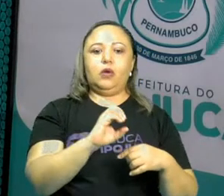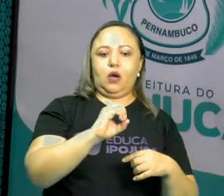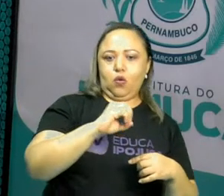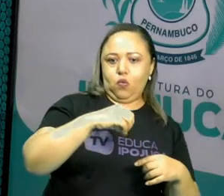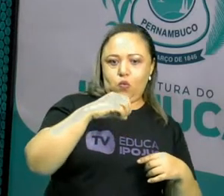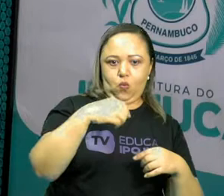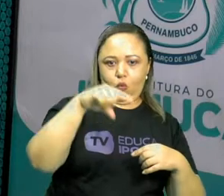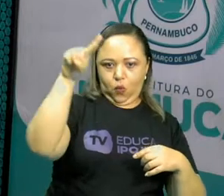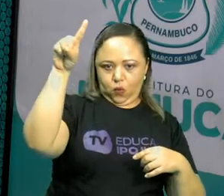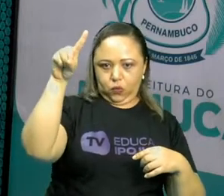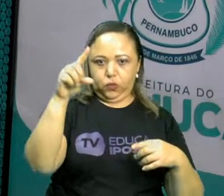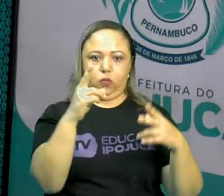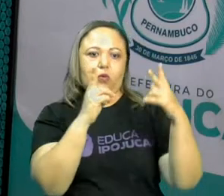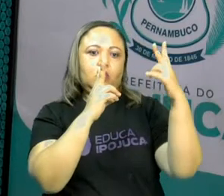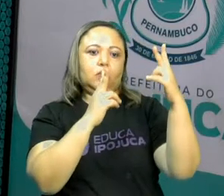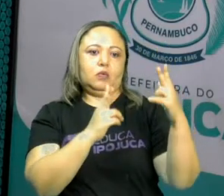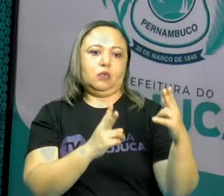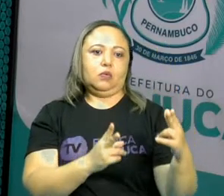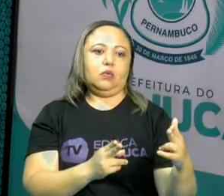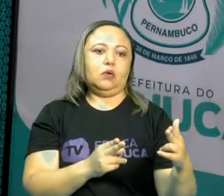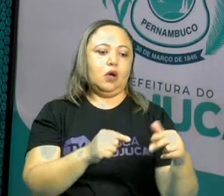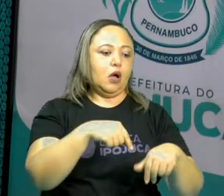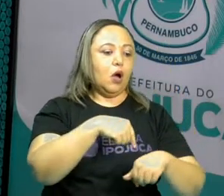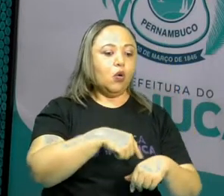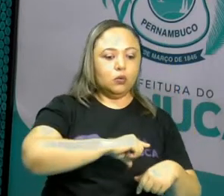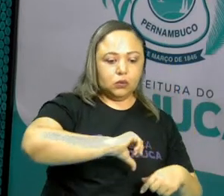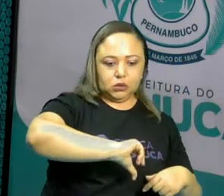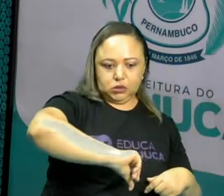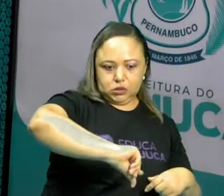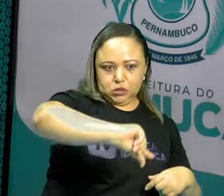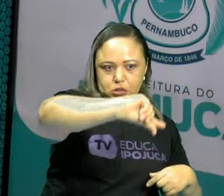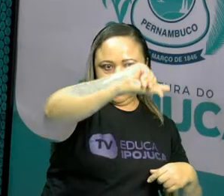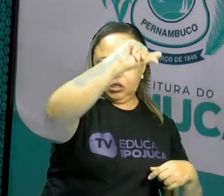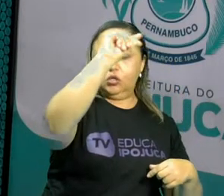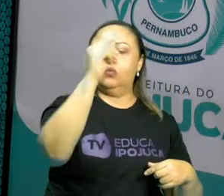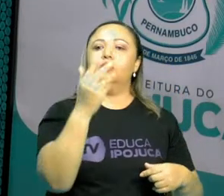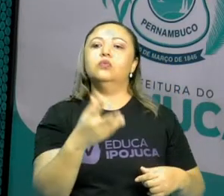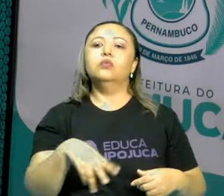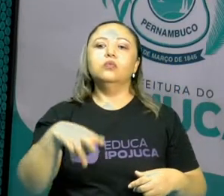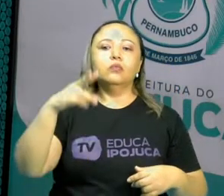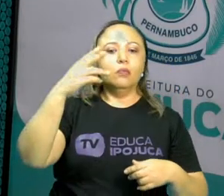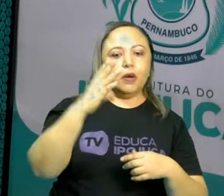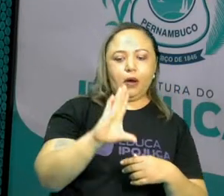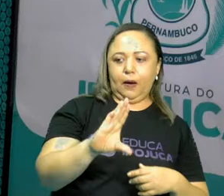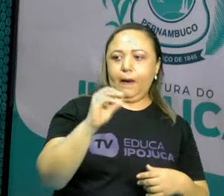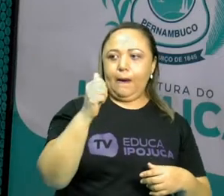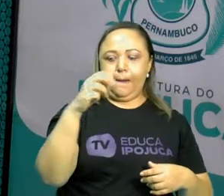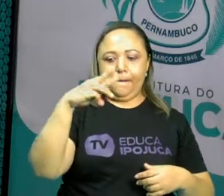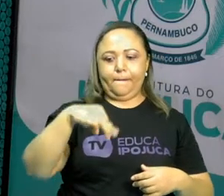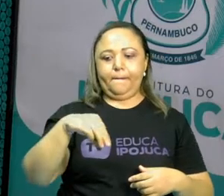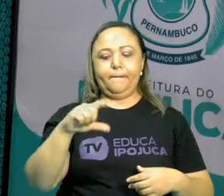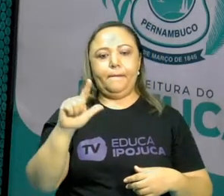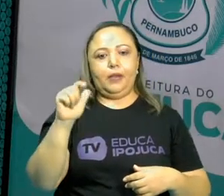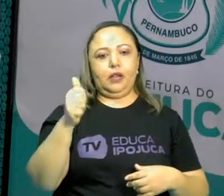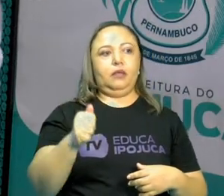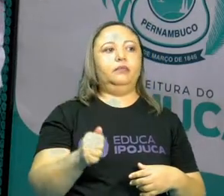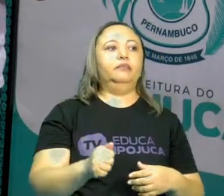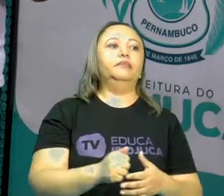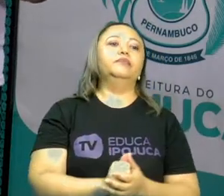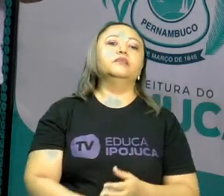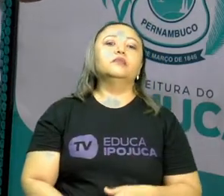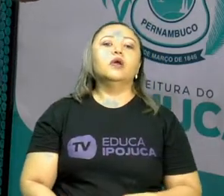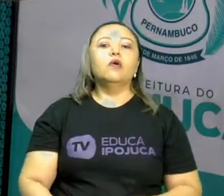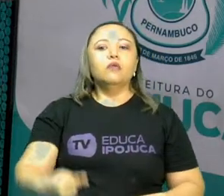Esse menor valor é chamado de mínimo múltiplo comum, ou simplesmente MMC. Vamos